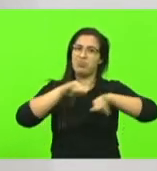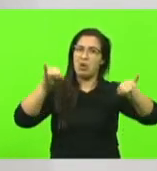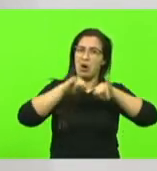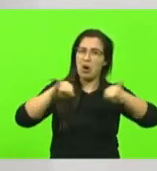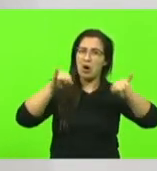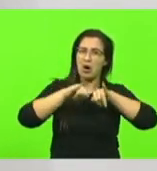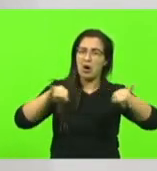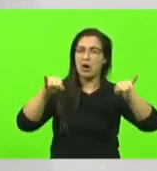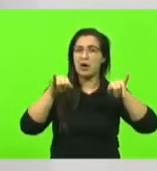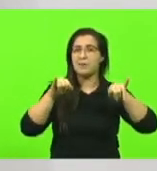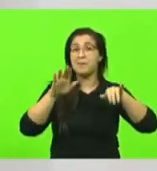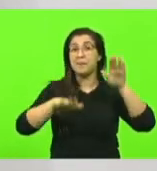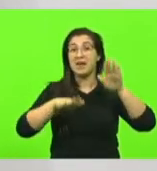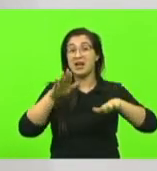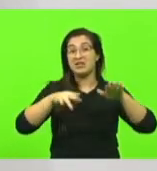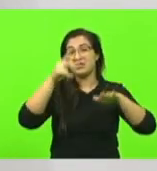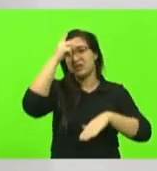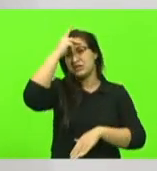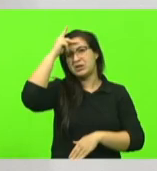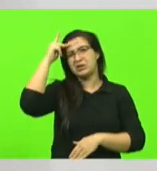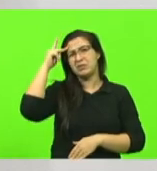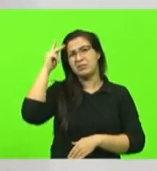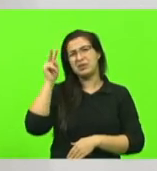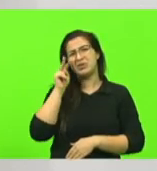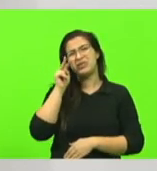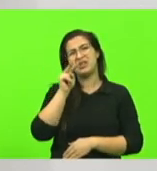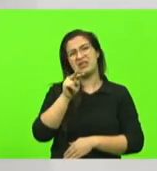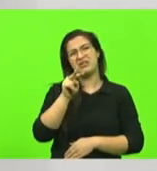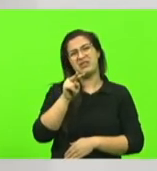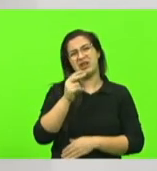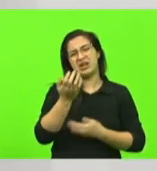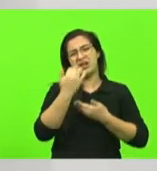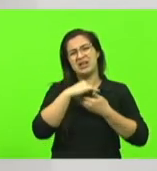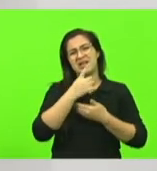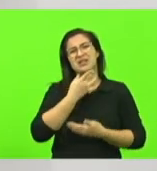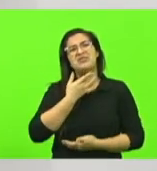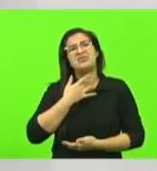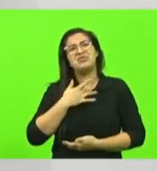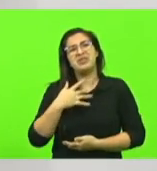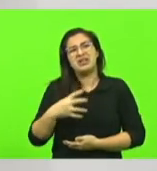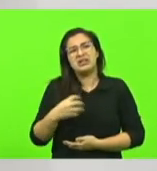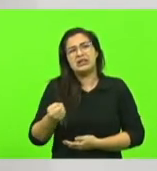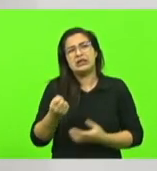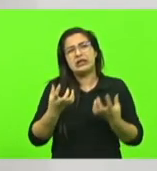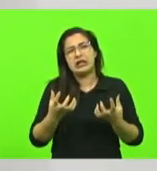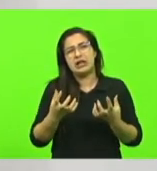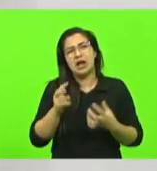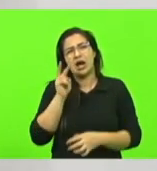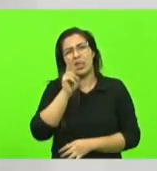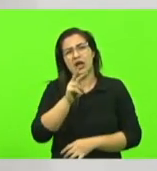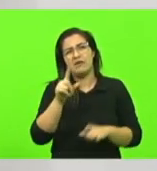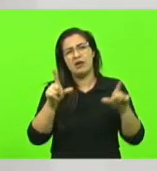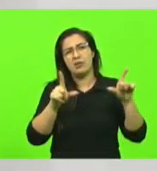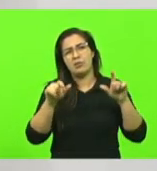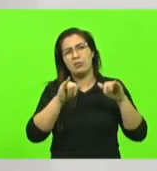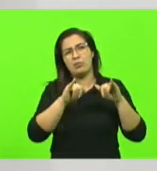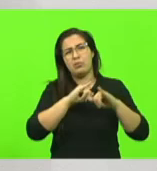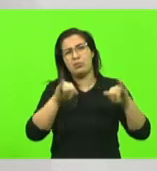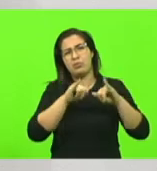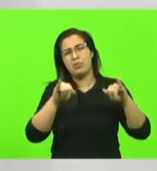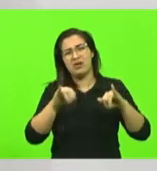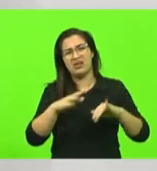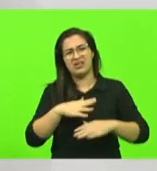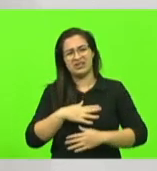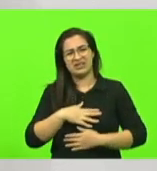vezes faz com que pessoas que já estão com aquele pensamento venham a praticar o suicídio